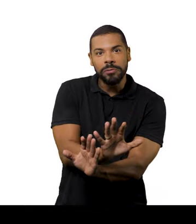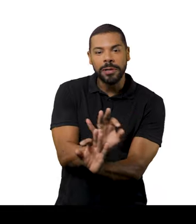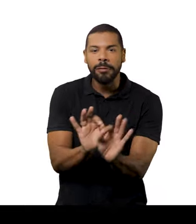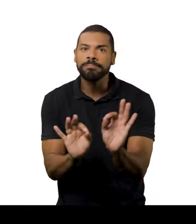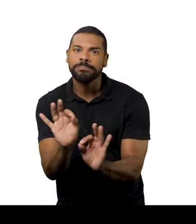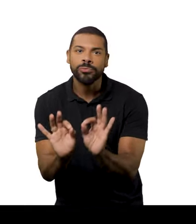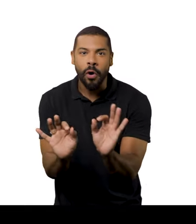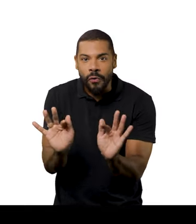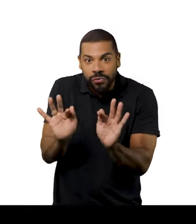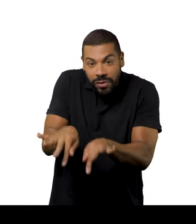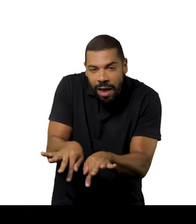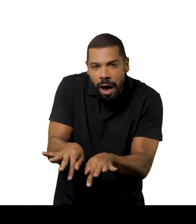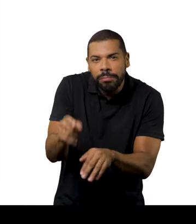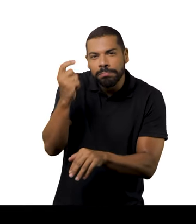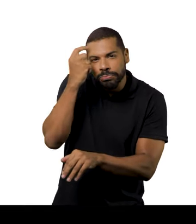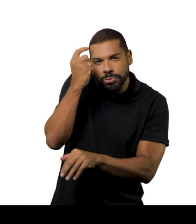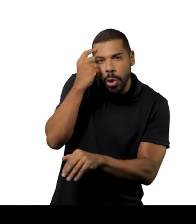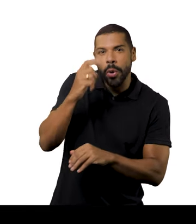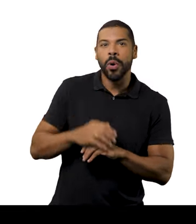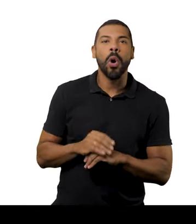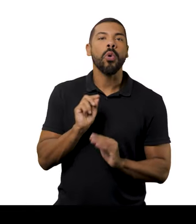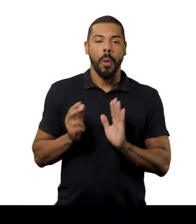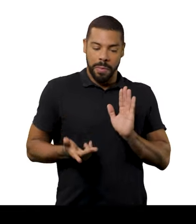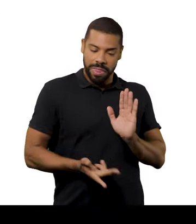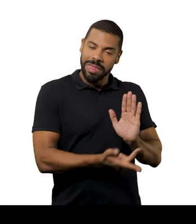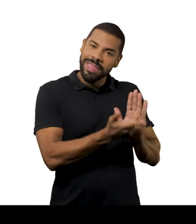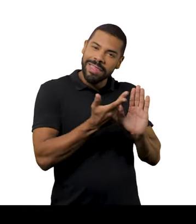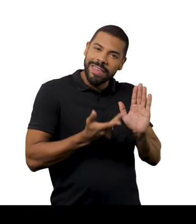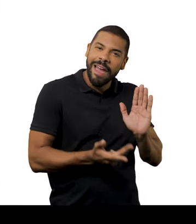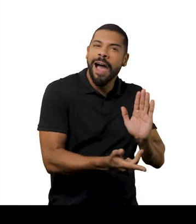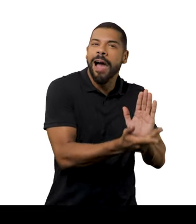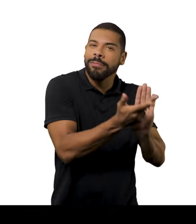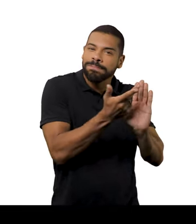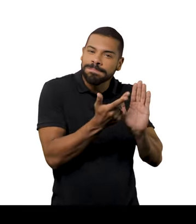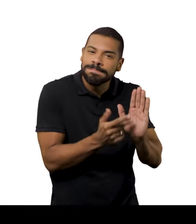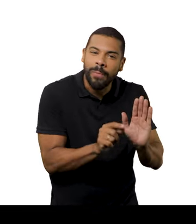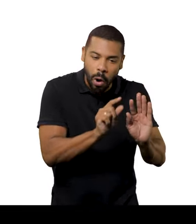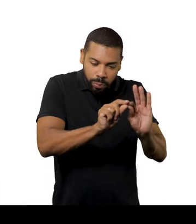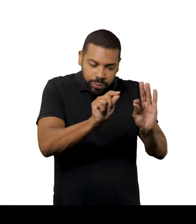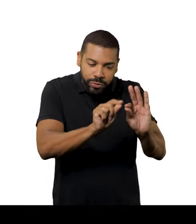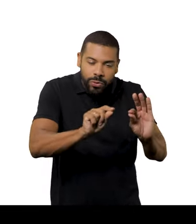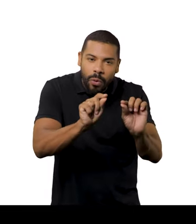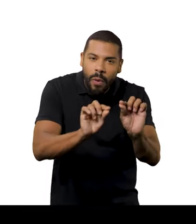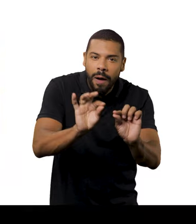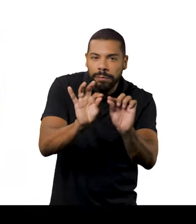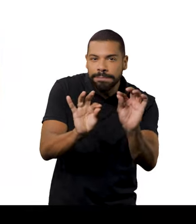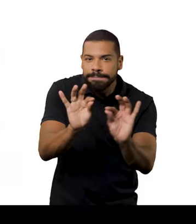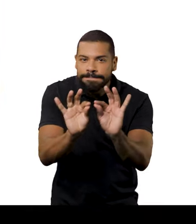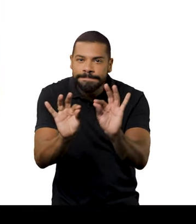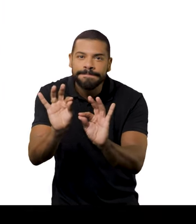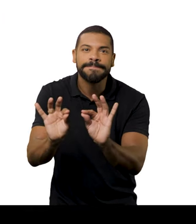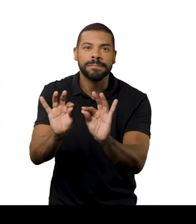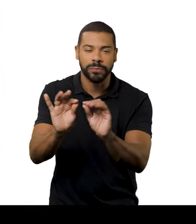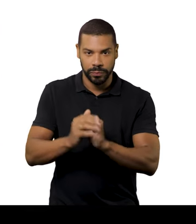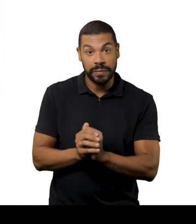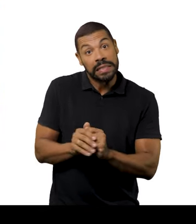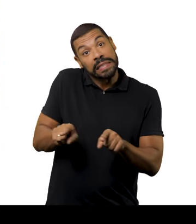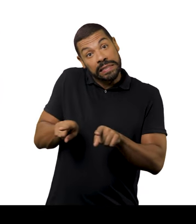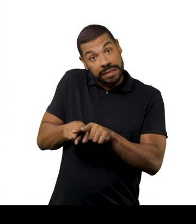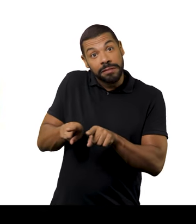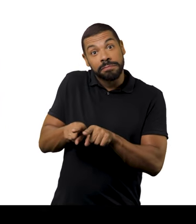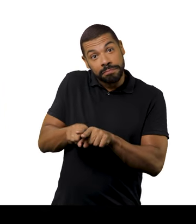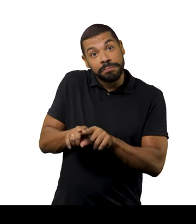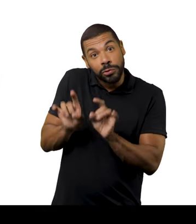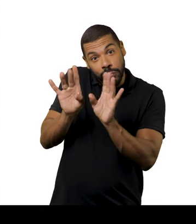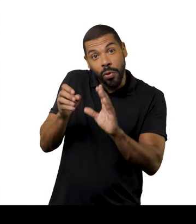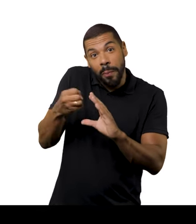mandei pra ela fazer a finalização que é aquela coisa da pintura que ela faz entre as emendas